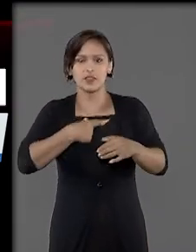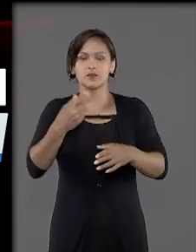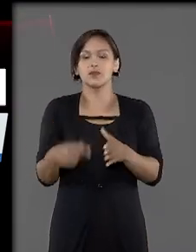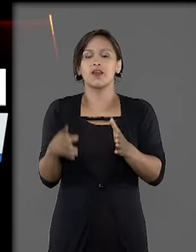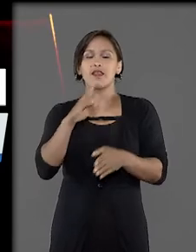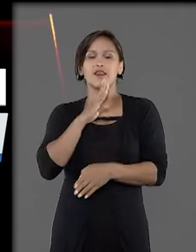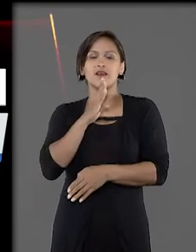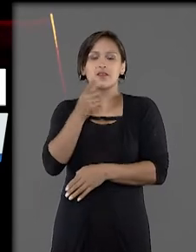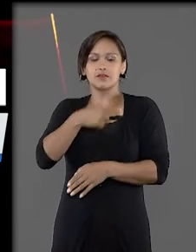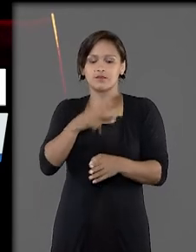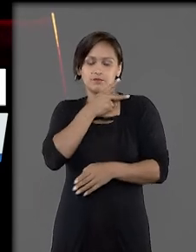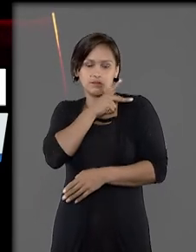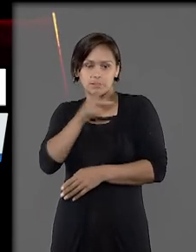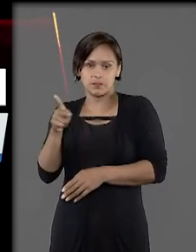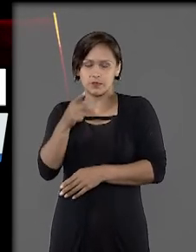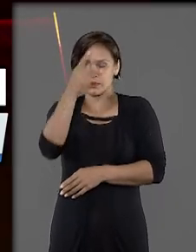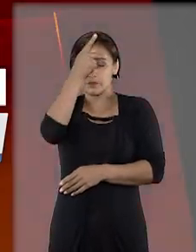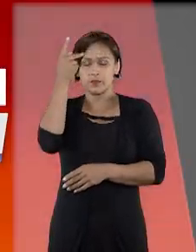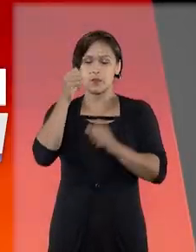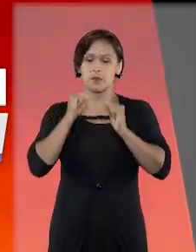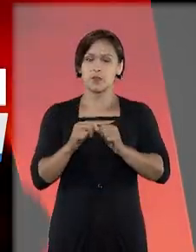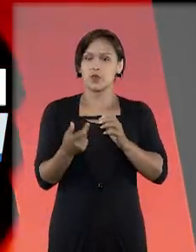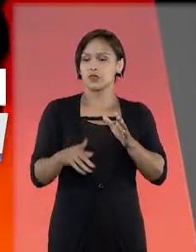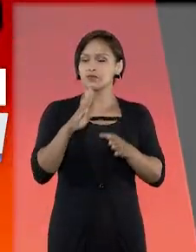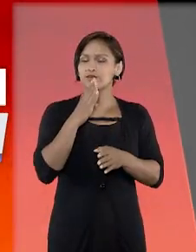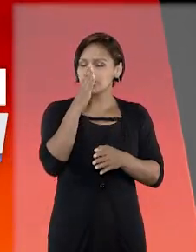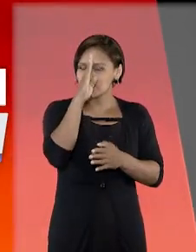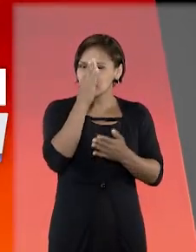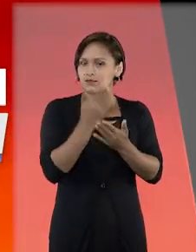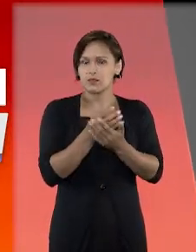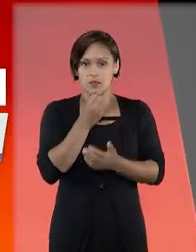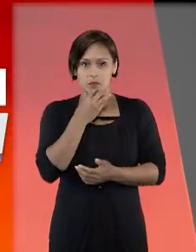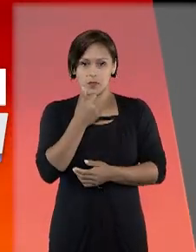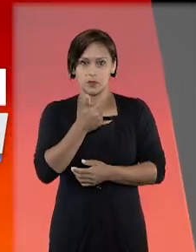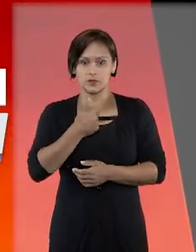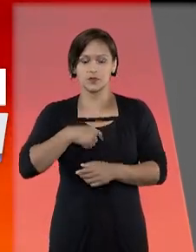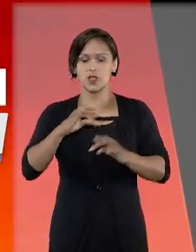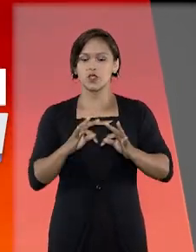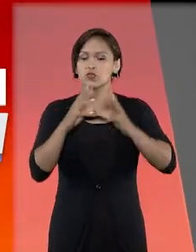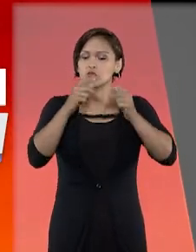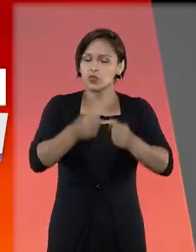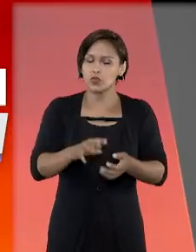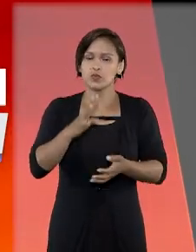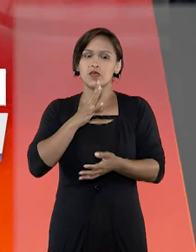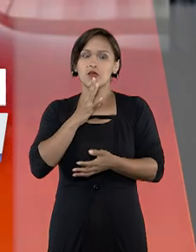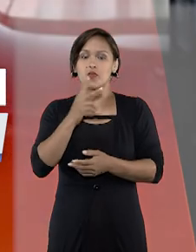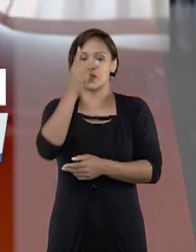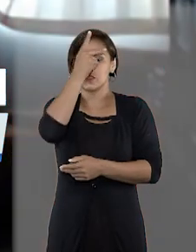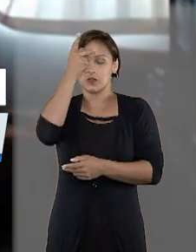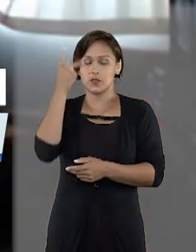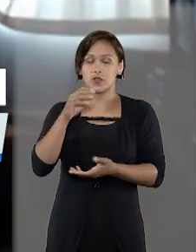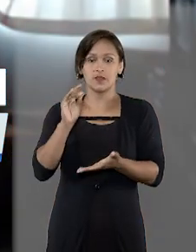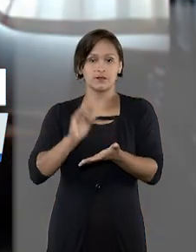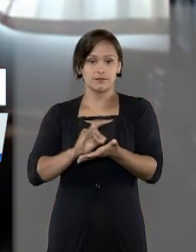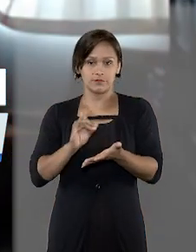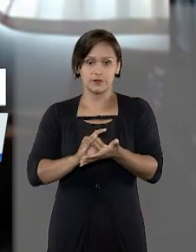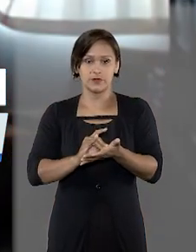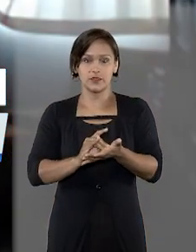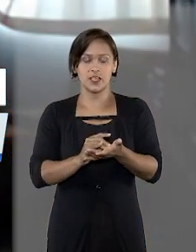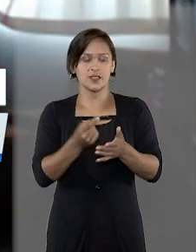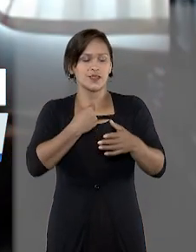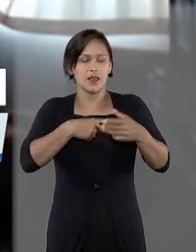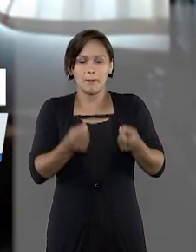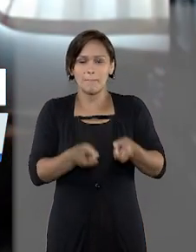para que o reconhecimento de pessoas possa ser considerado válido. Todos os reconhecimentos que forem feitos